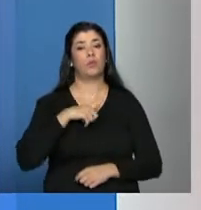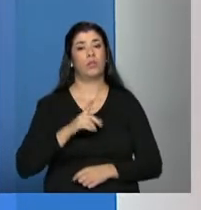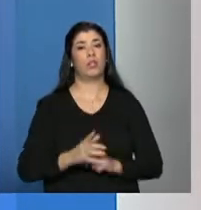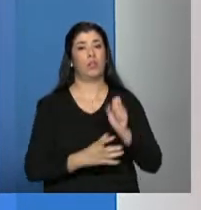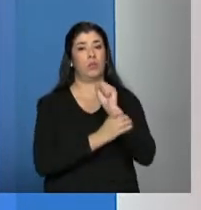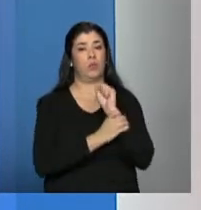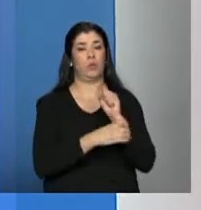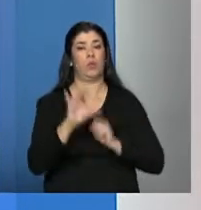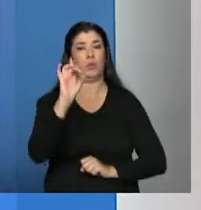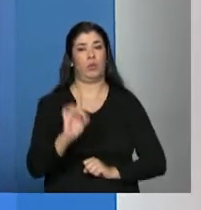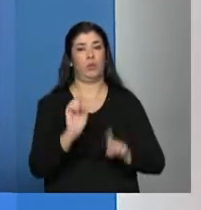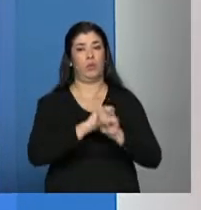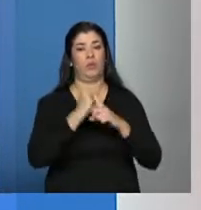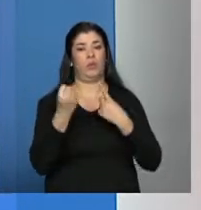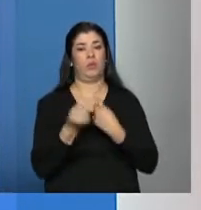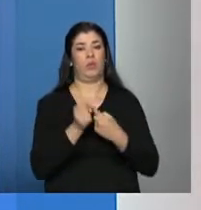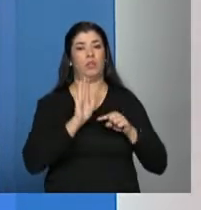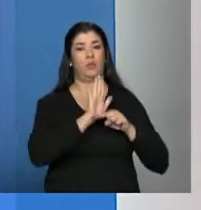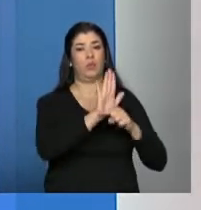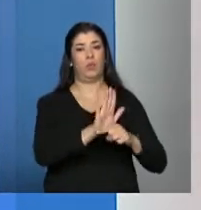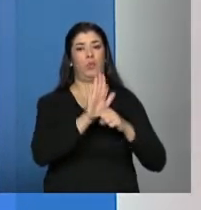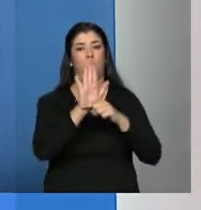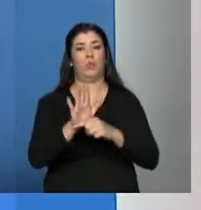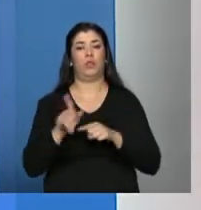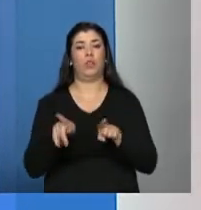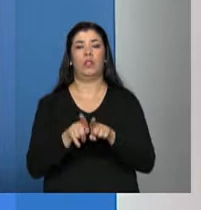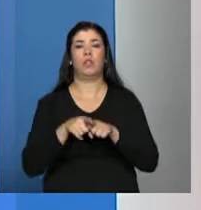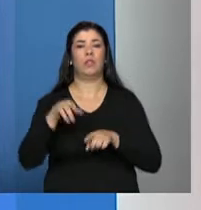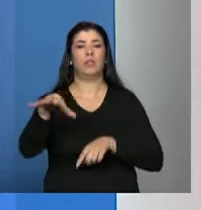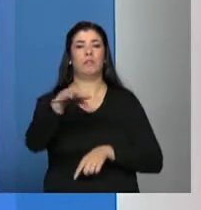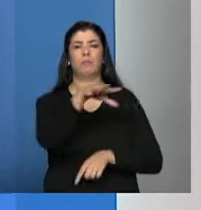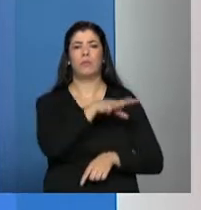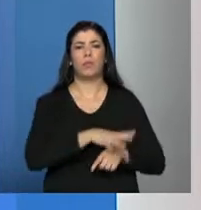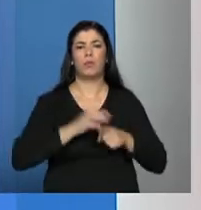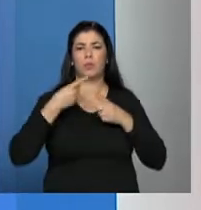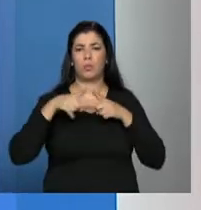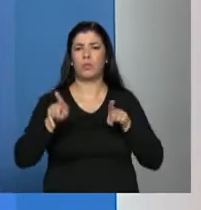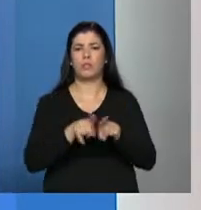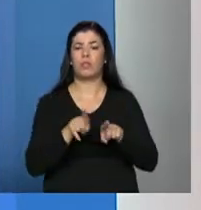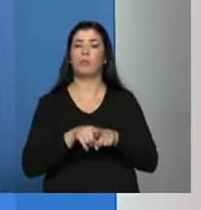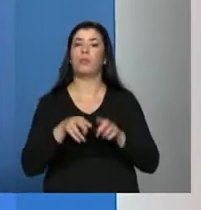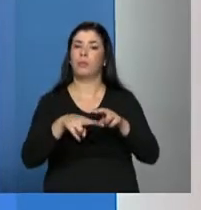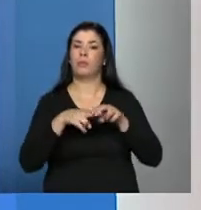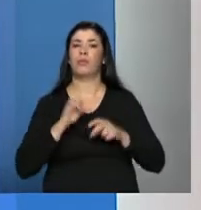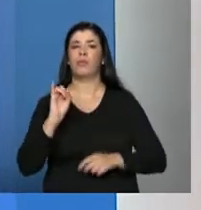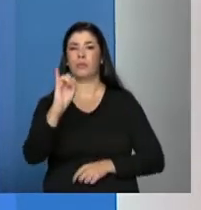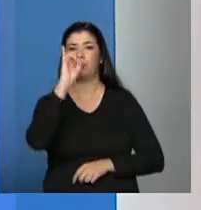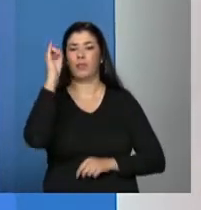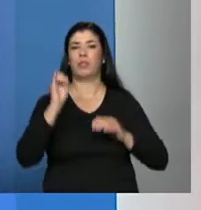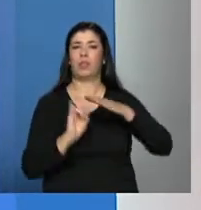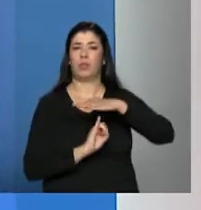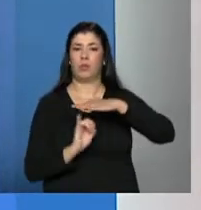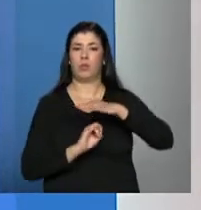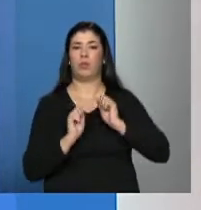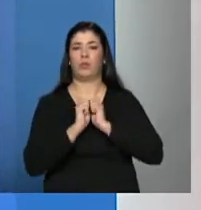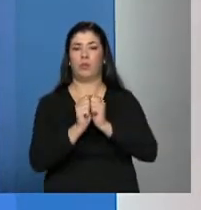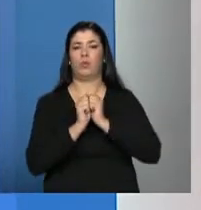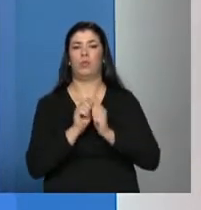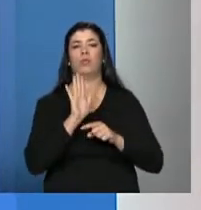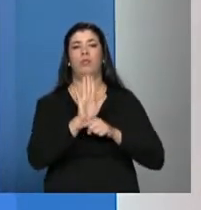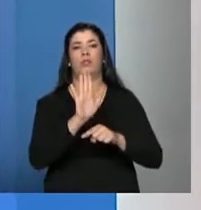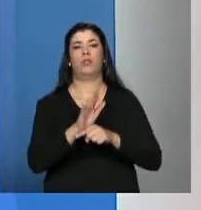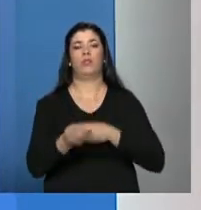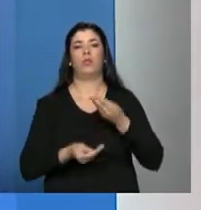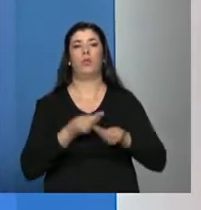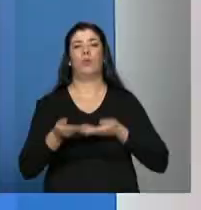esteja chegando em cada lugar deste país. E as entidades, elas podem e devem colaborar com